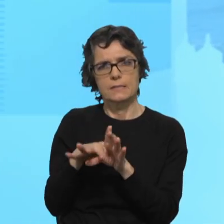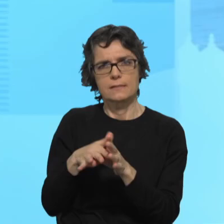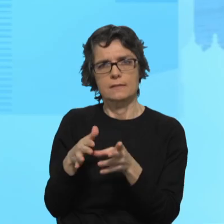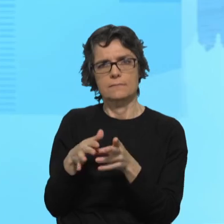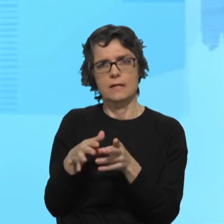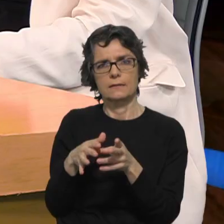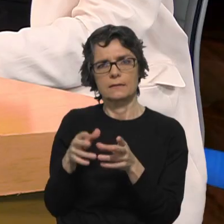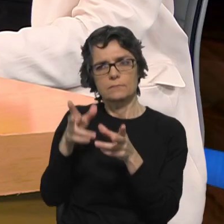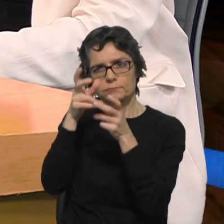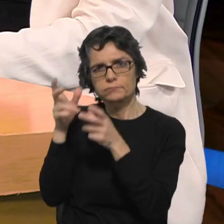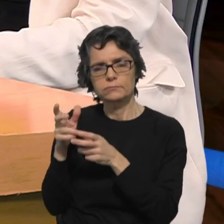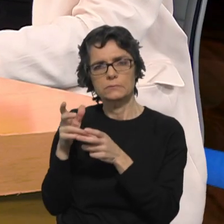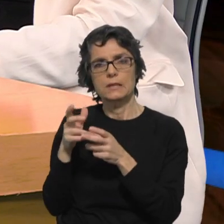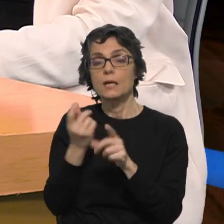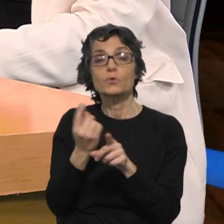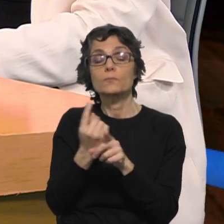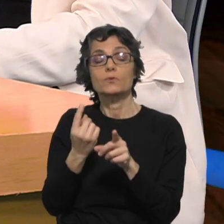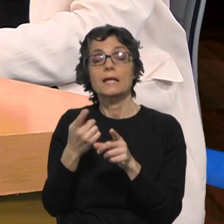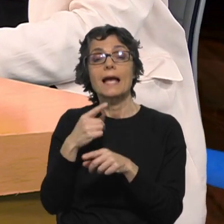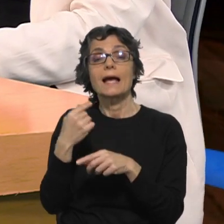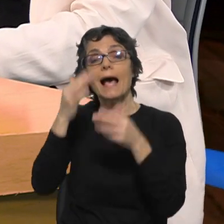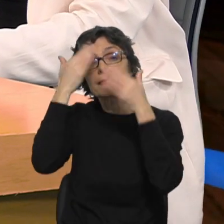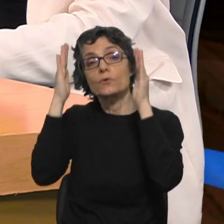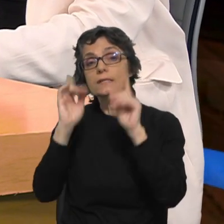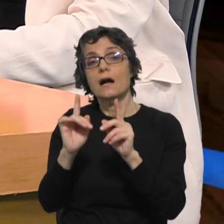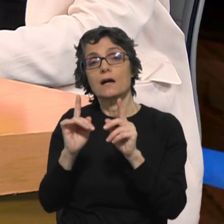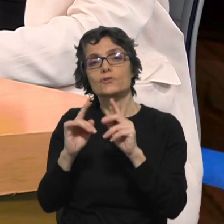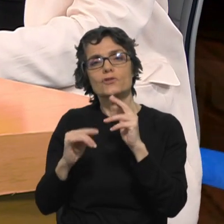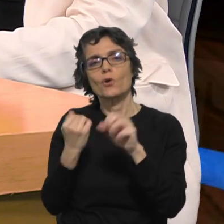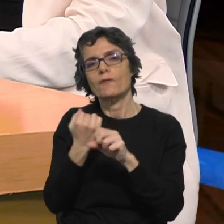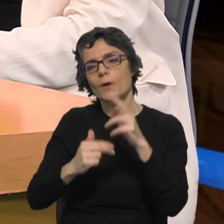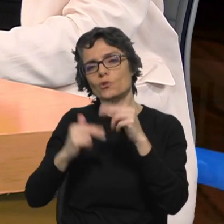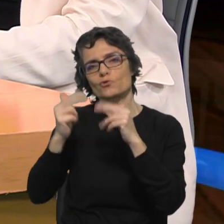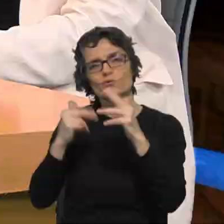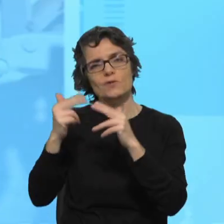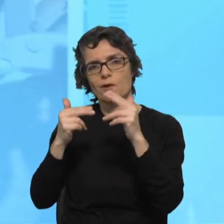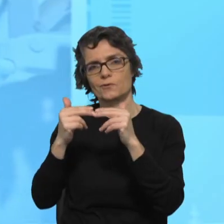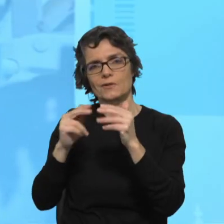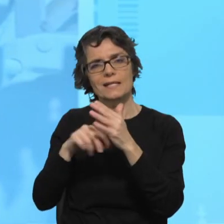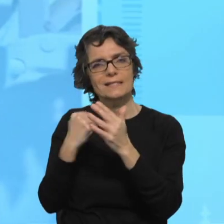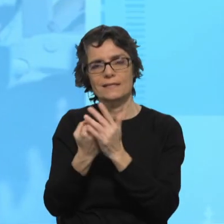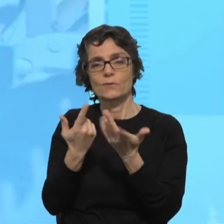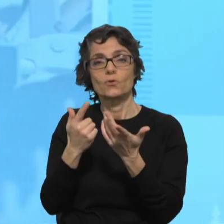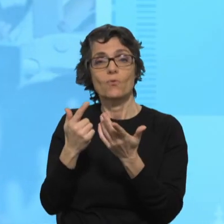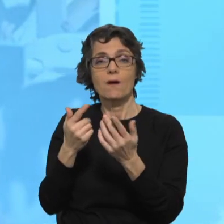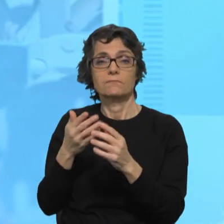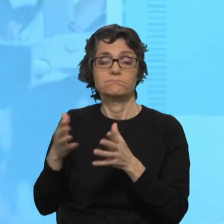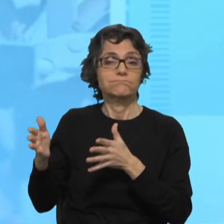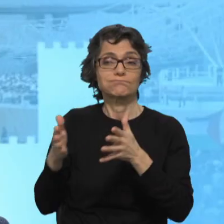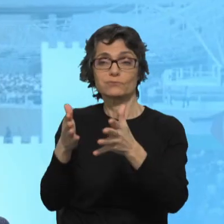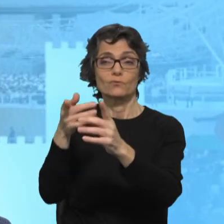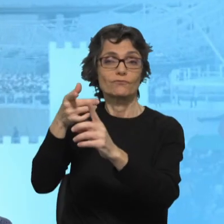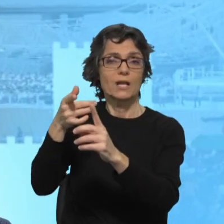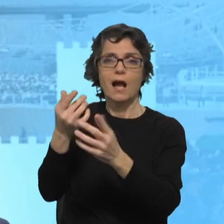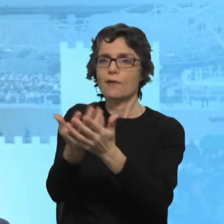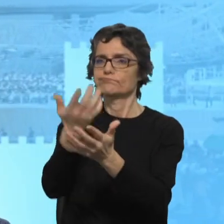democracia sempre em construção, não vai haver um L dourado no fim da linha ou na